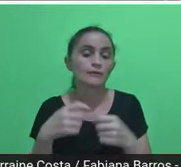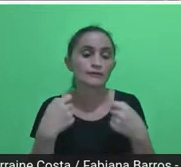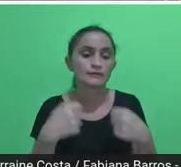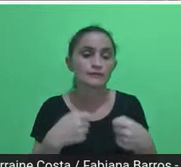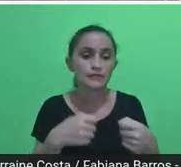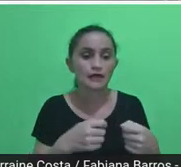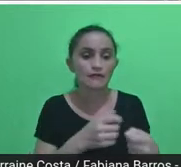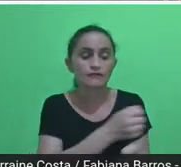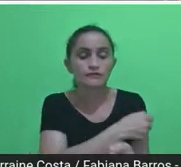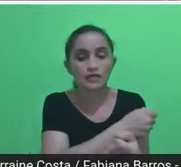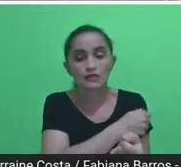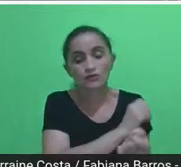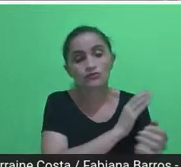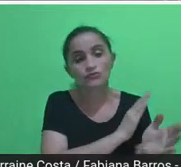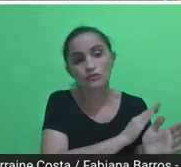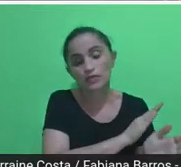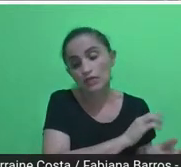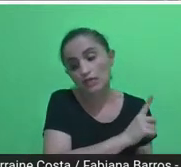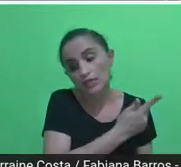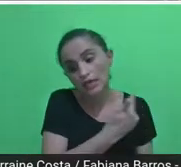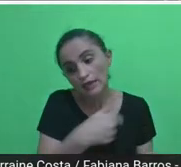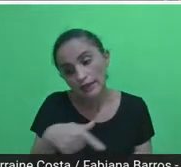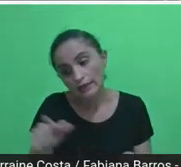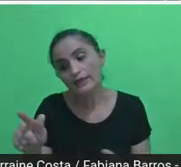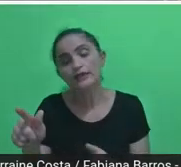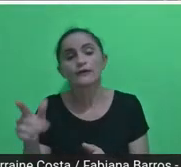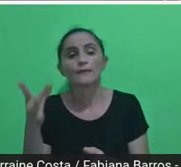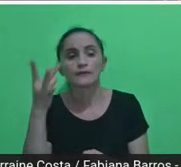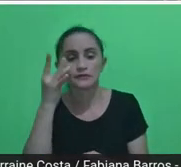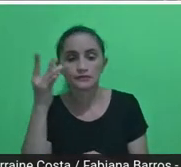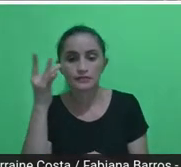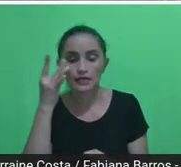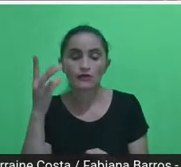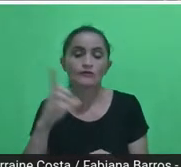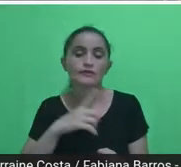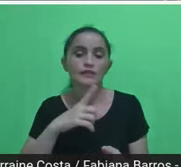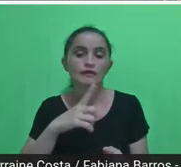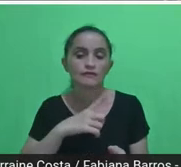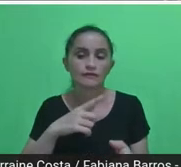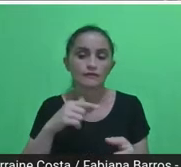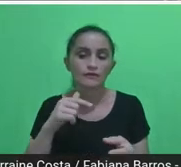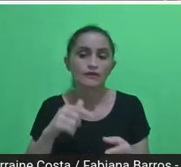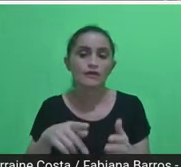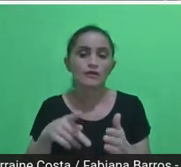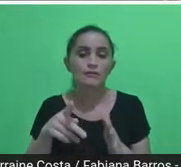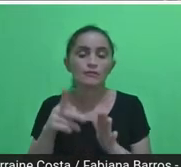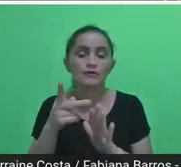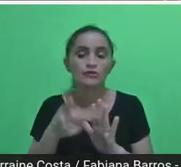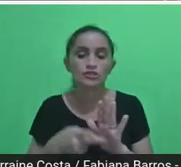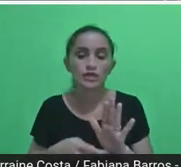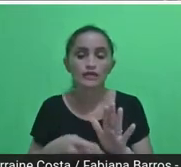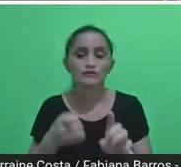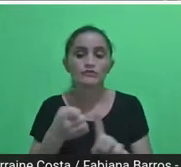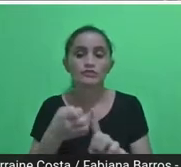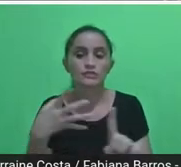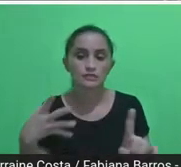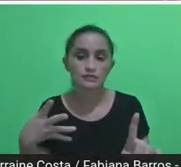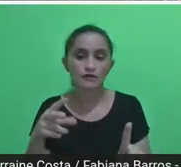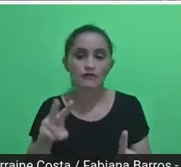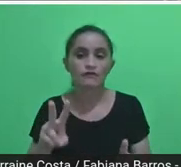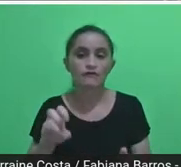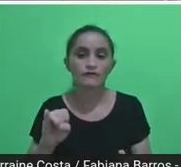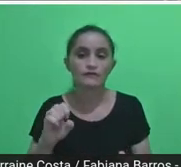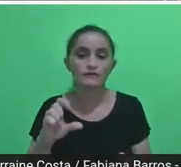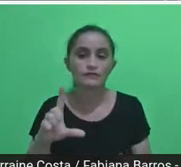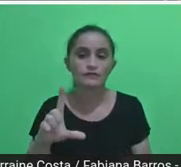a continuidade de dois projetos de extensão, o projeto Mutirana Viziança, e o projeto da Vila do Amanhecer, que